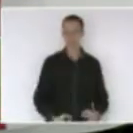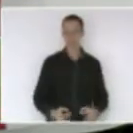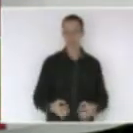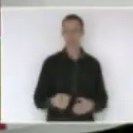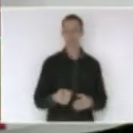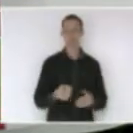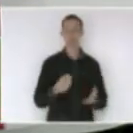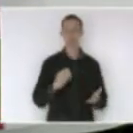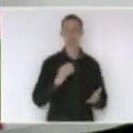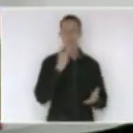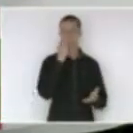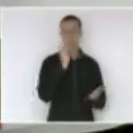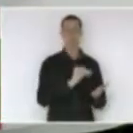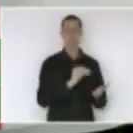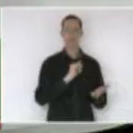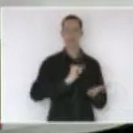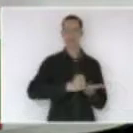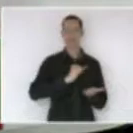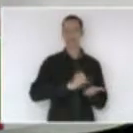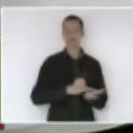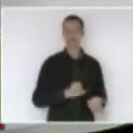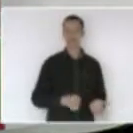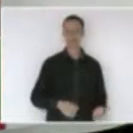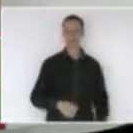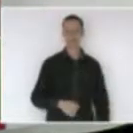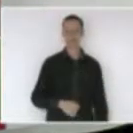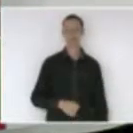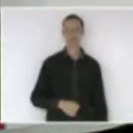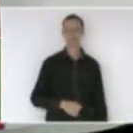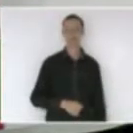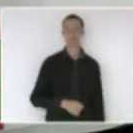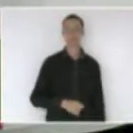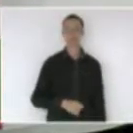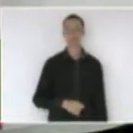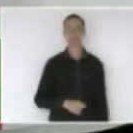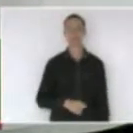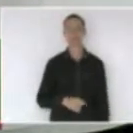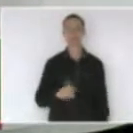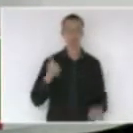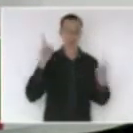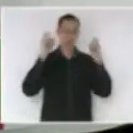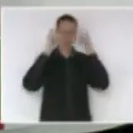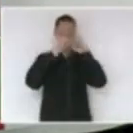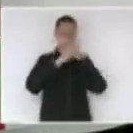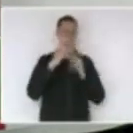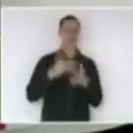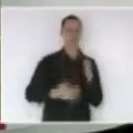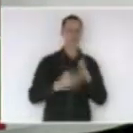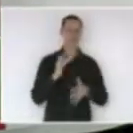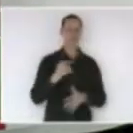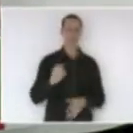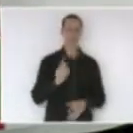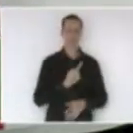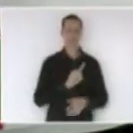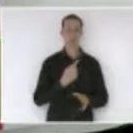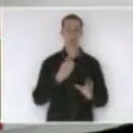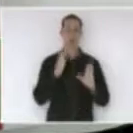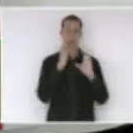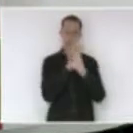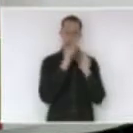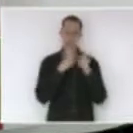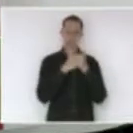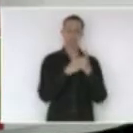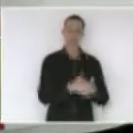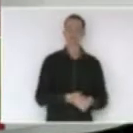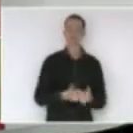Isso tem uma grande caixa preta e dificulta muito nós aqui acompanhar e fiscalizar